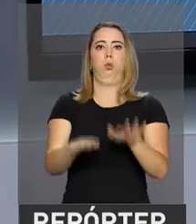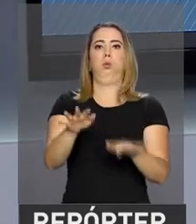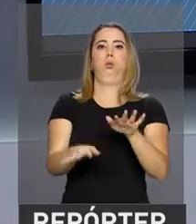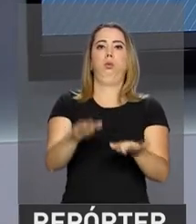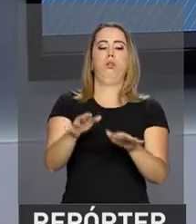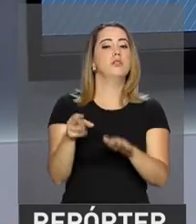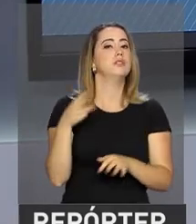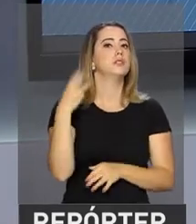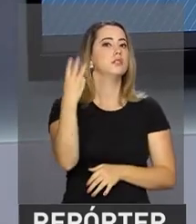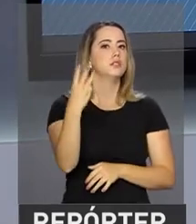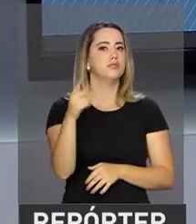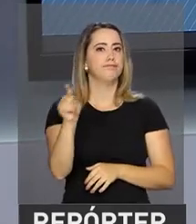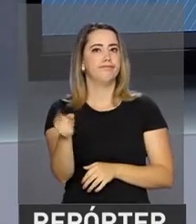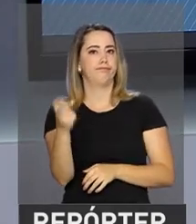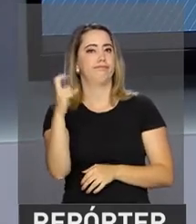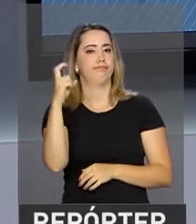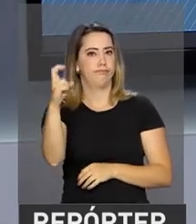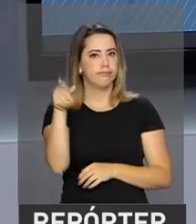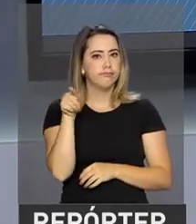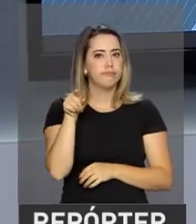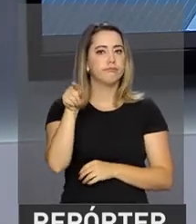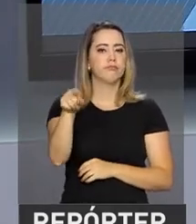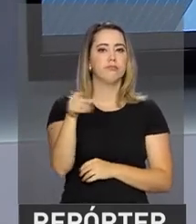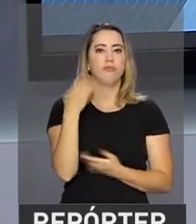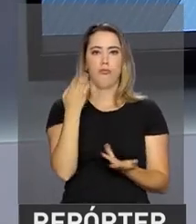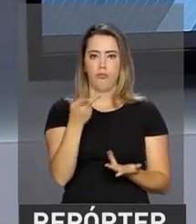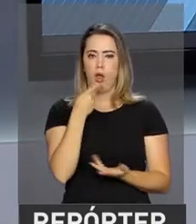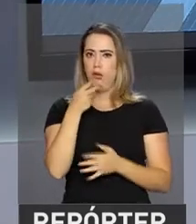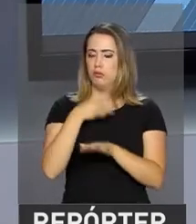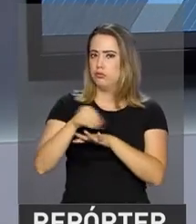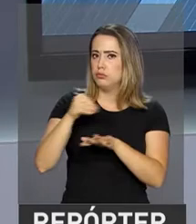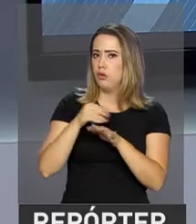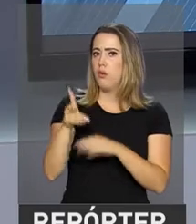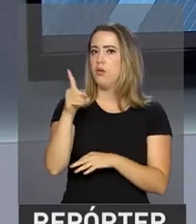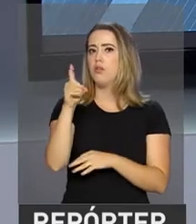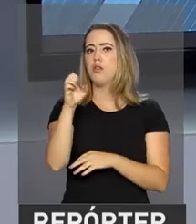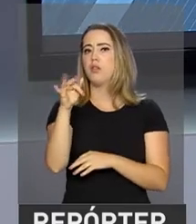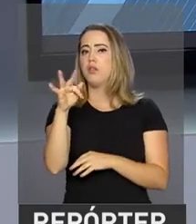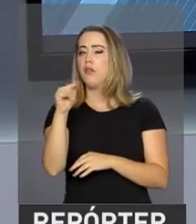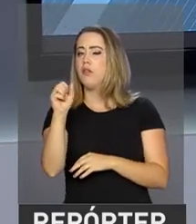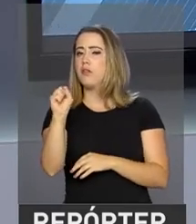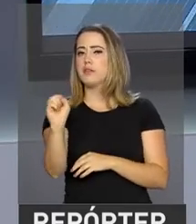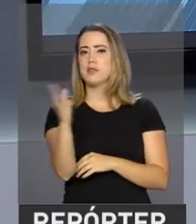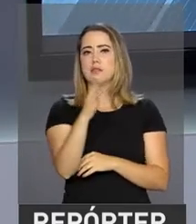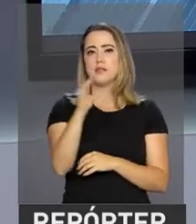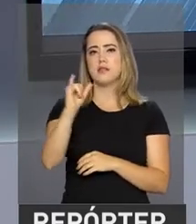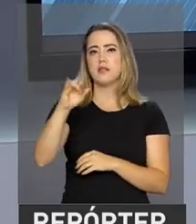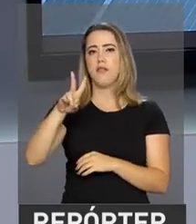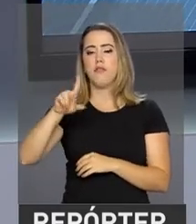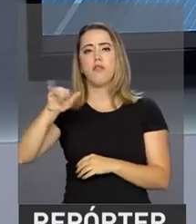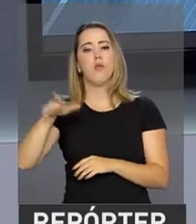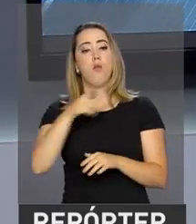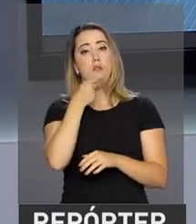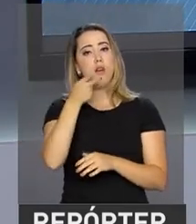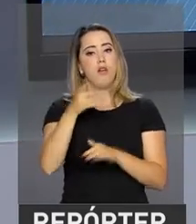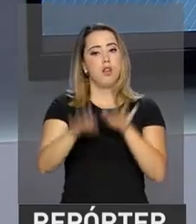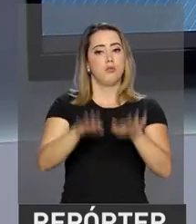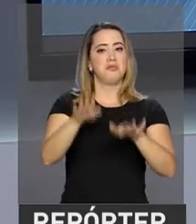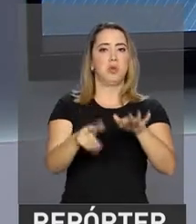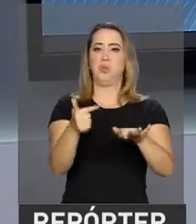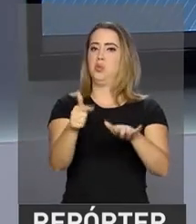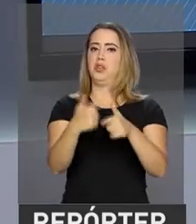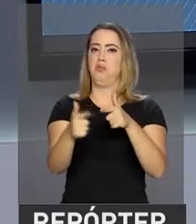de magnitude 3,5 graus. Segundo informações da Defesa Civil do Estado, o tremor de terra não deixou